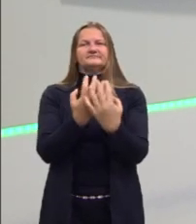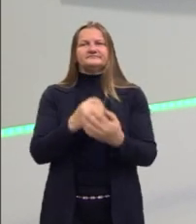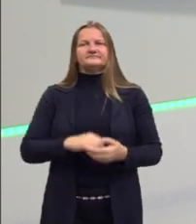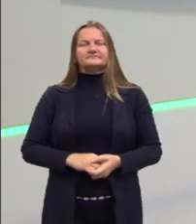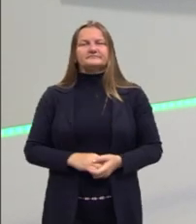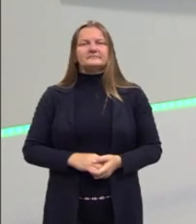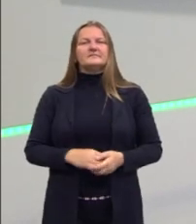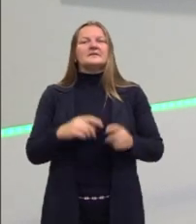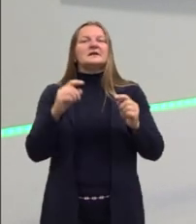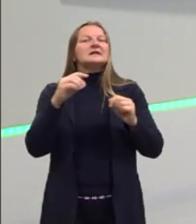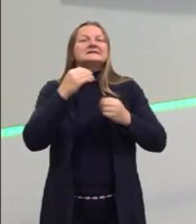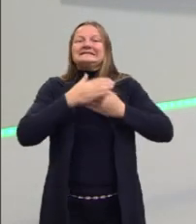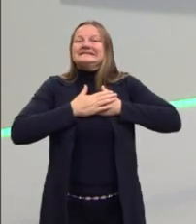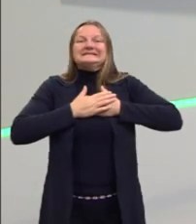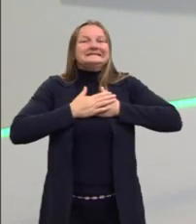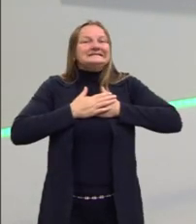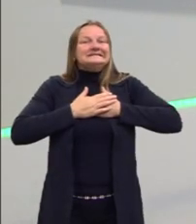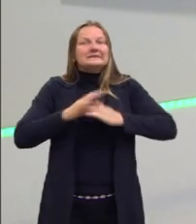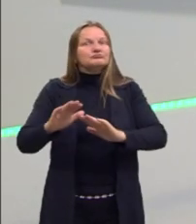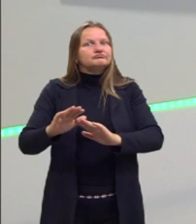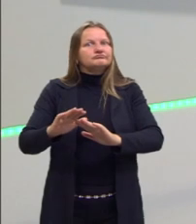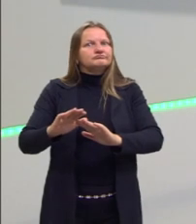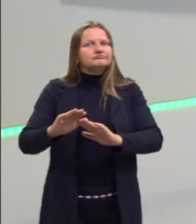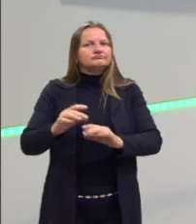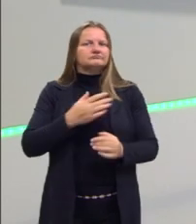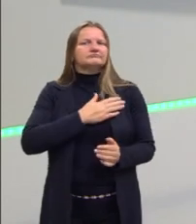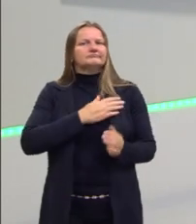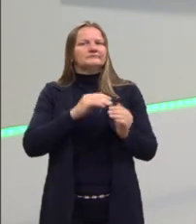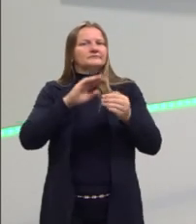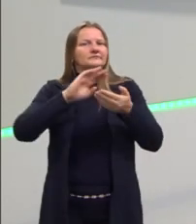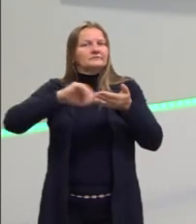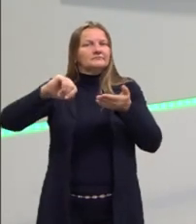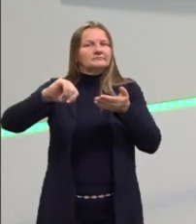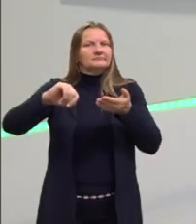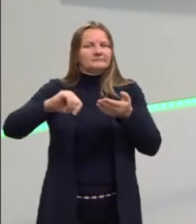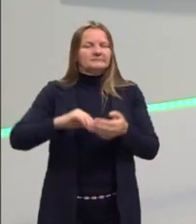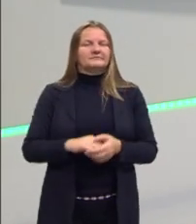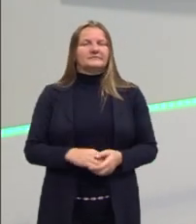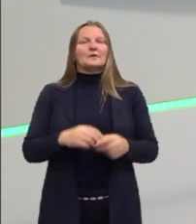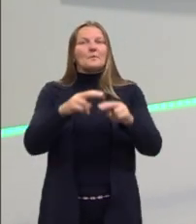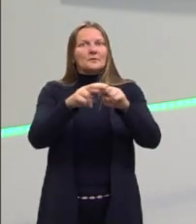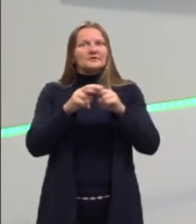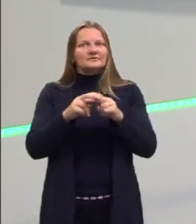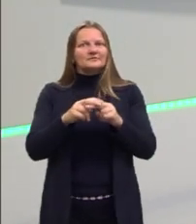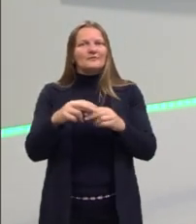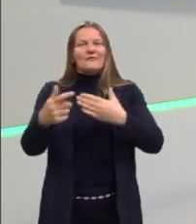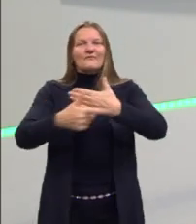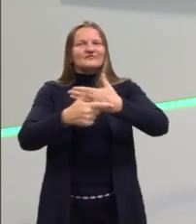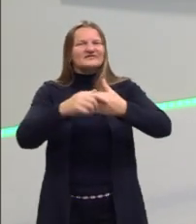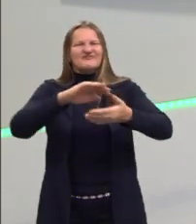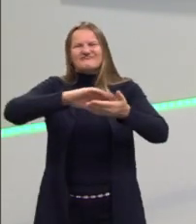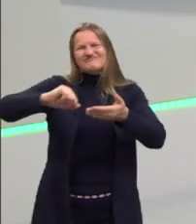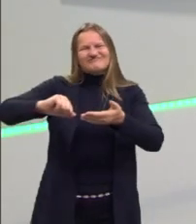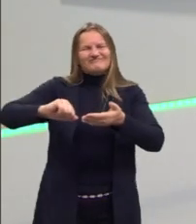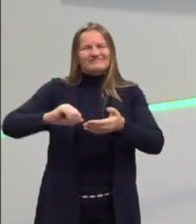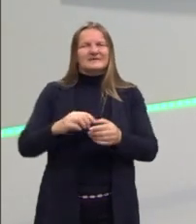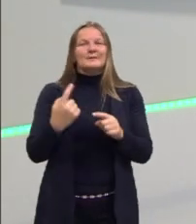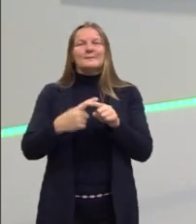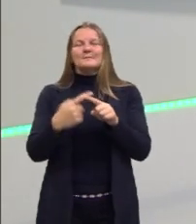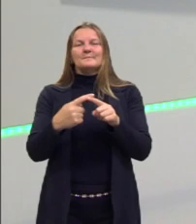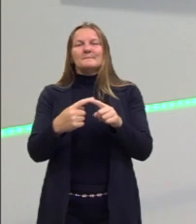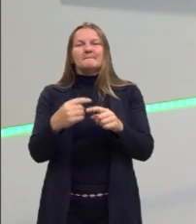comum, não serve. Percebe isso? Então, tu tens que perceber isso. Porque